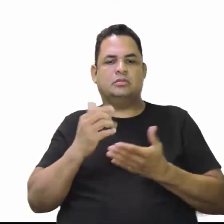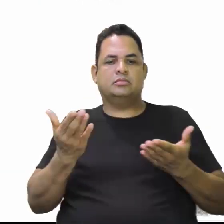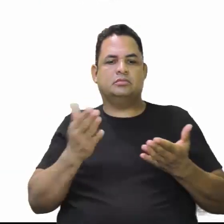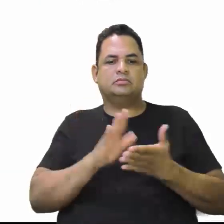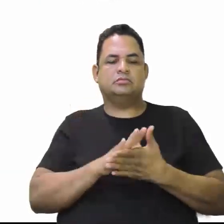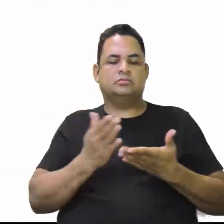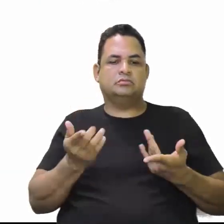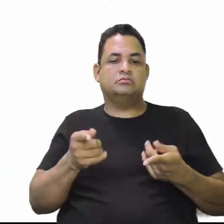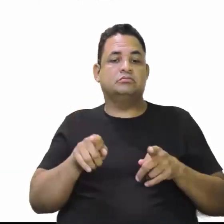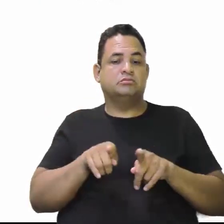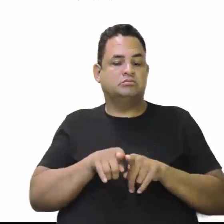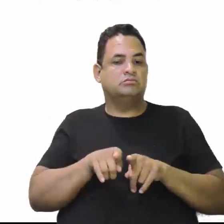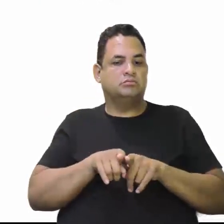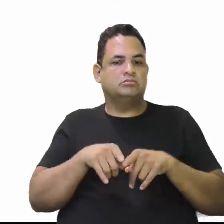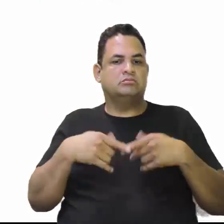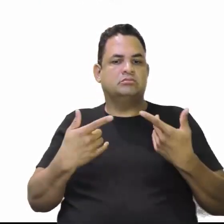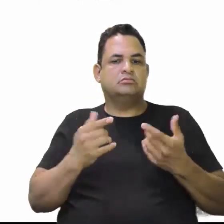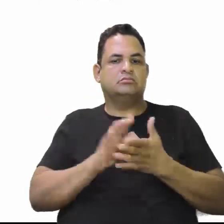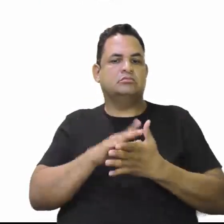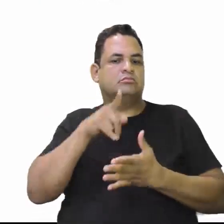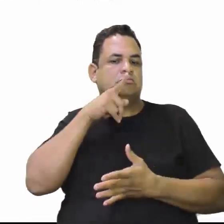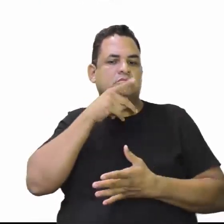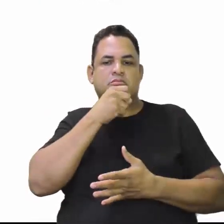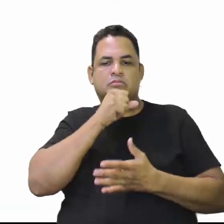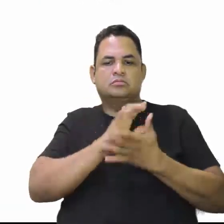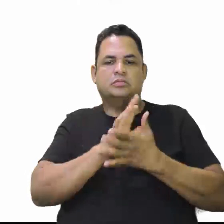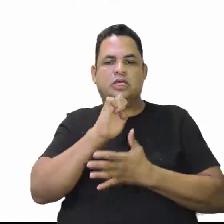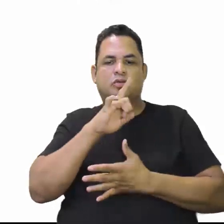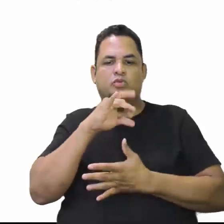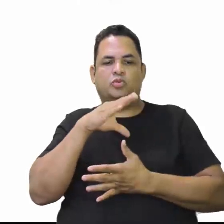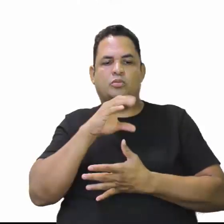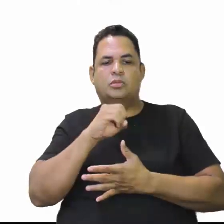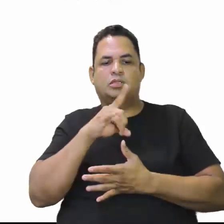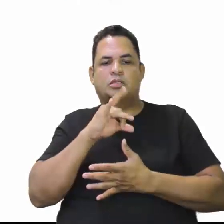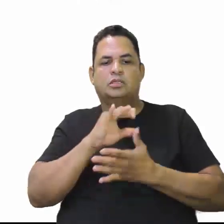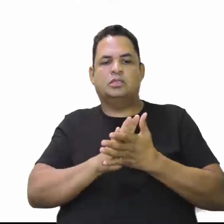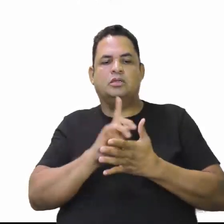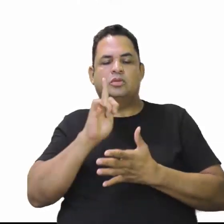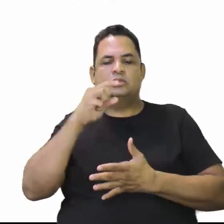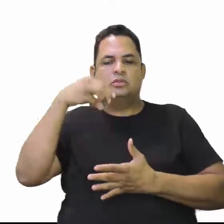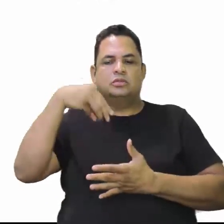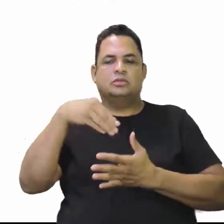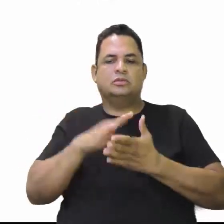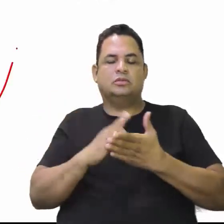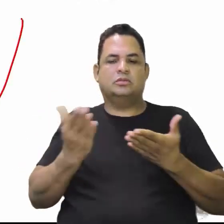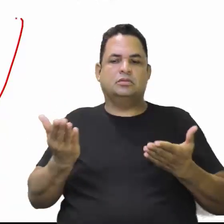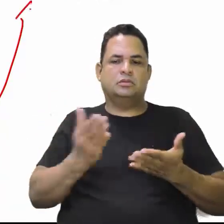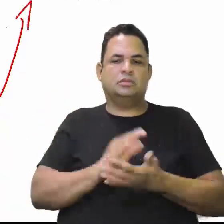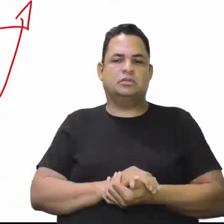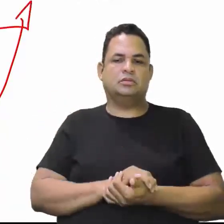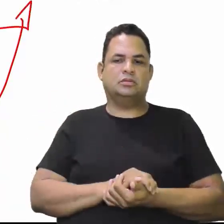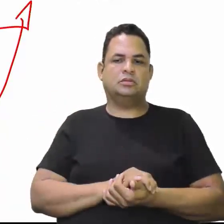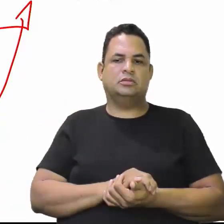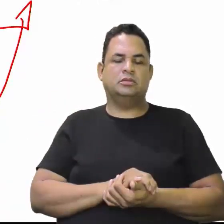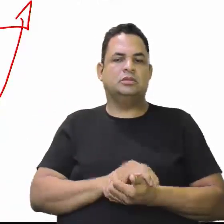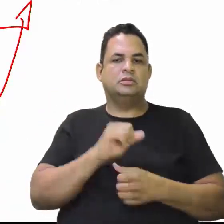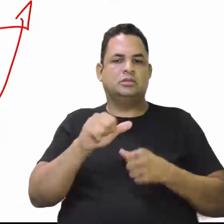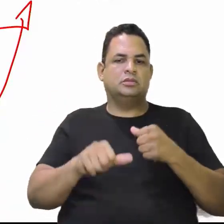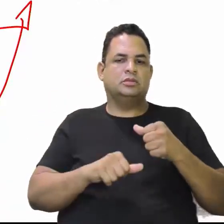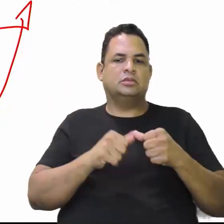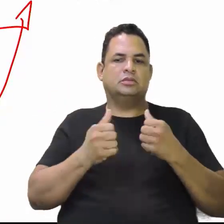que foi parte do território de Canutama. Porto Velho, Alto Madeira, Guajaramirim, então, foram pegos para ser,